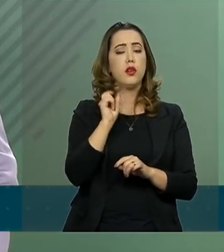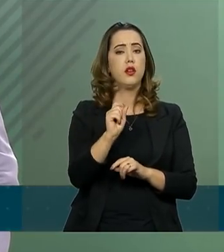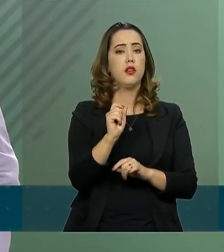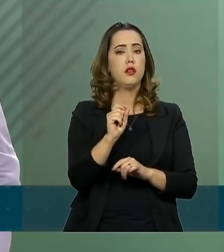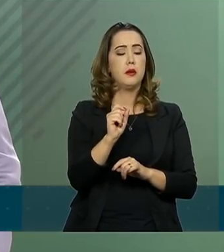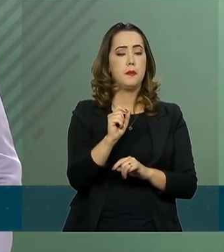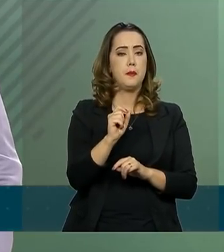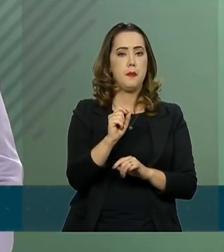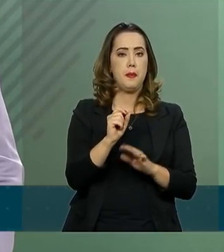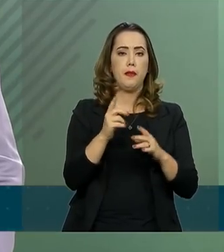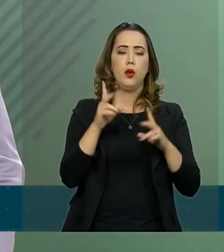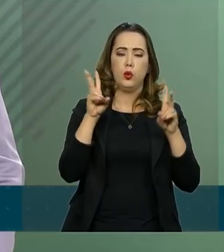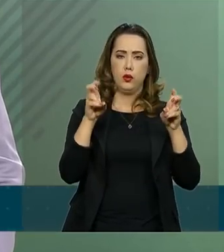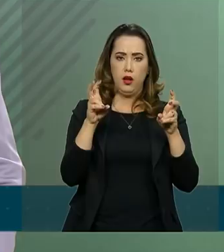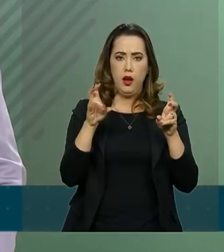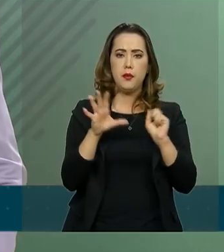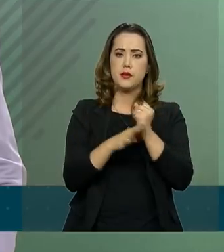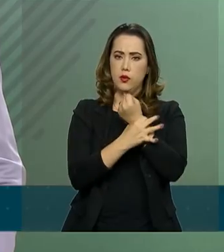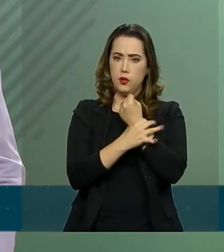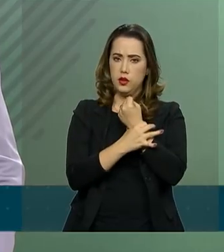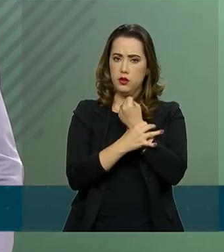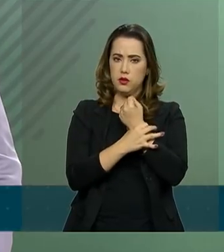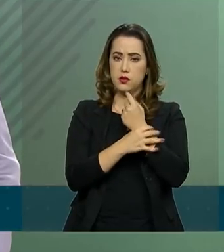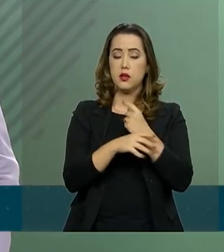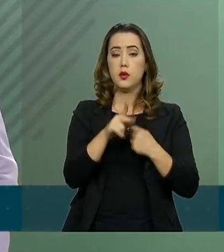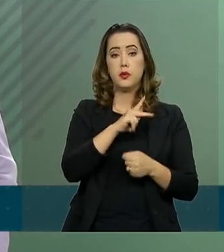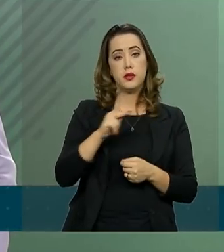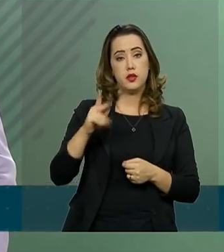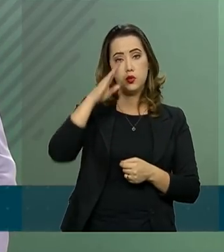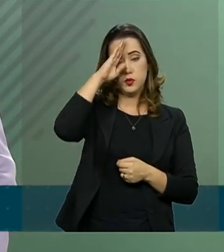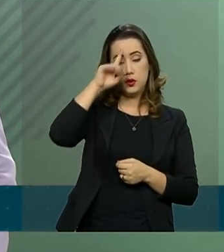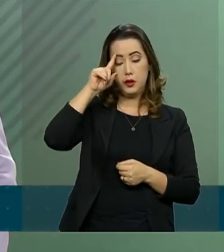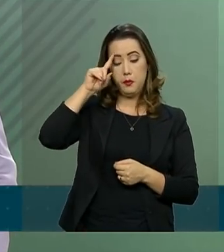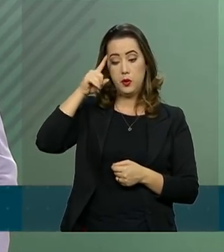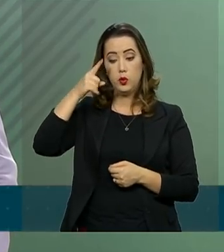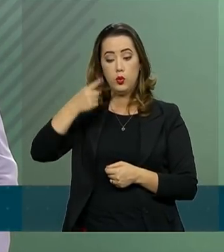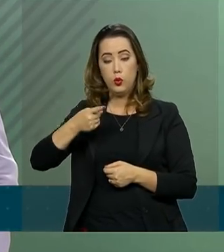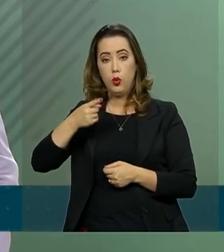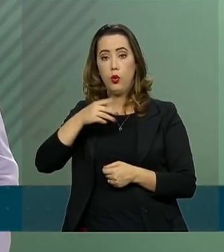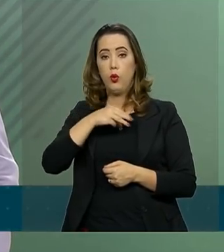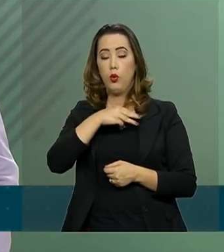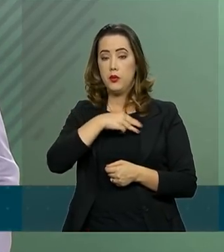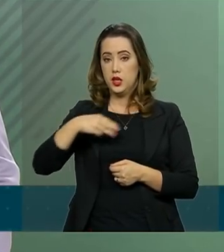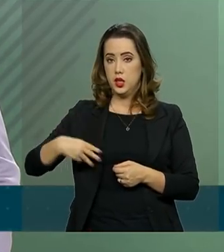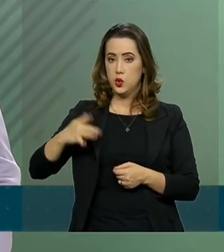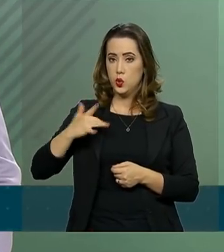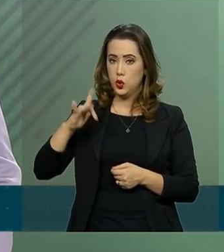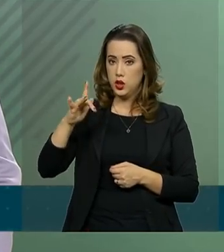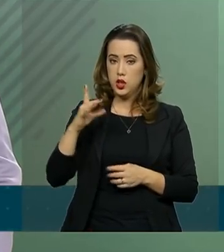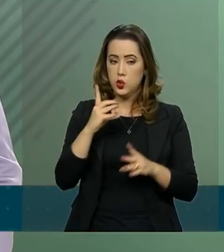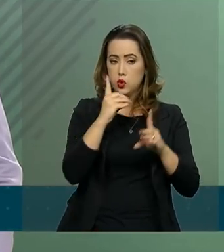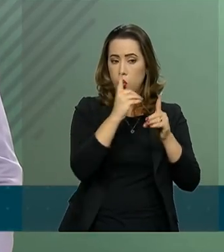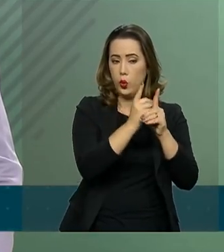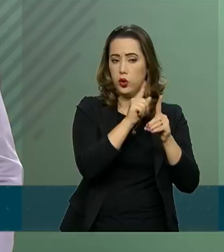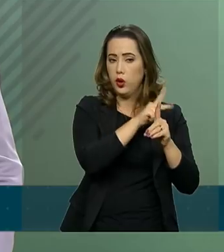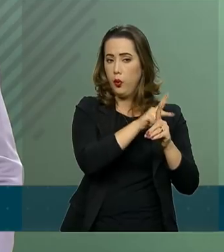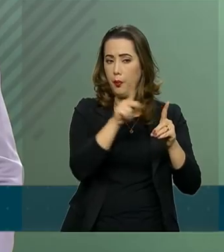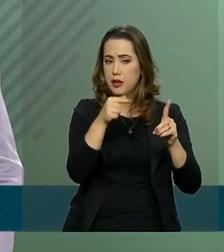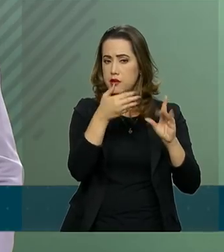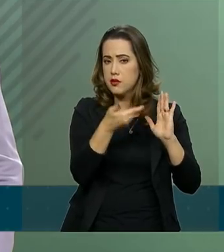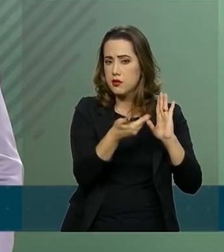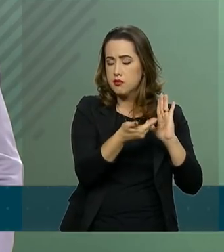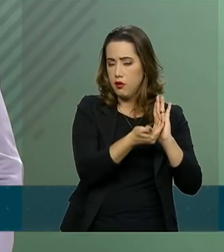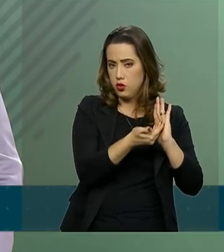ministro Onyx que fosse ao encontro do presidente Rodrigo Maia para colocar a percepção do